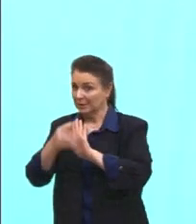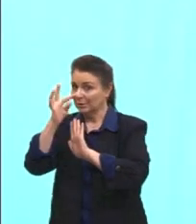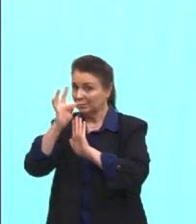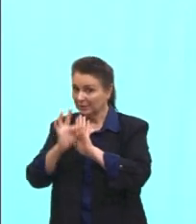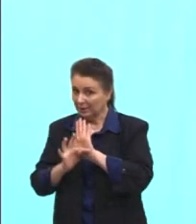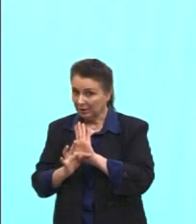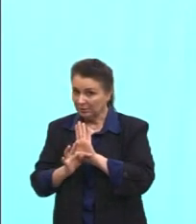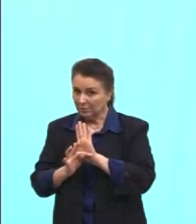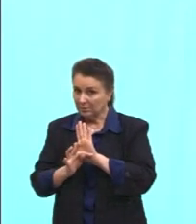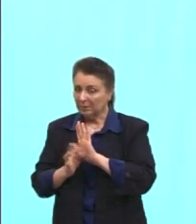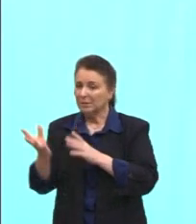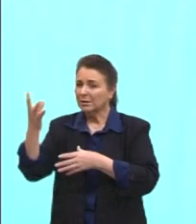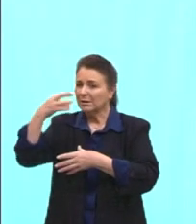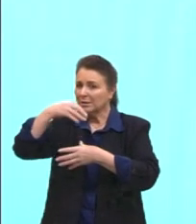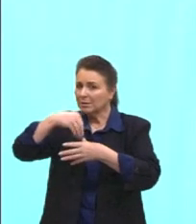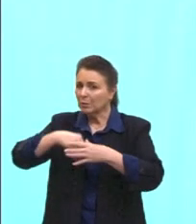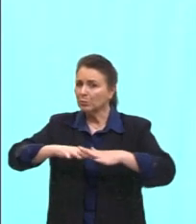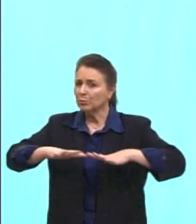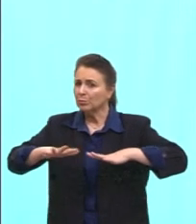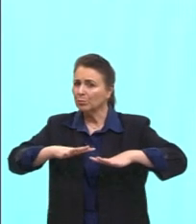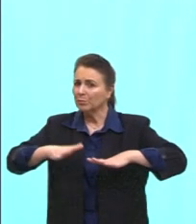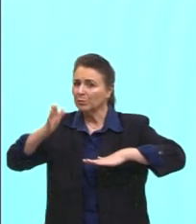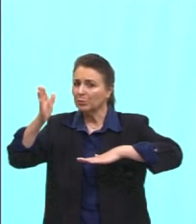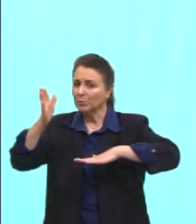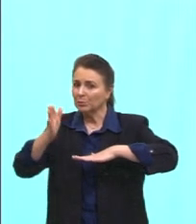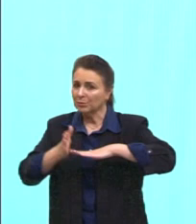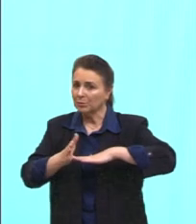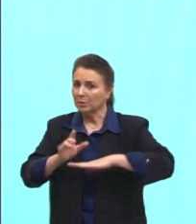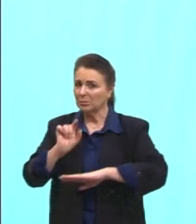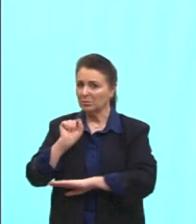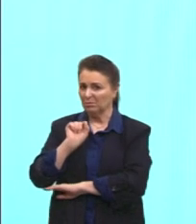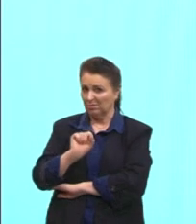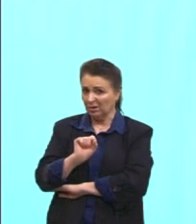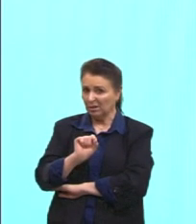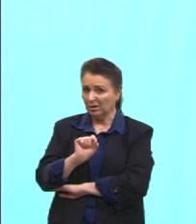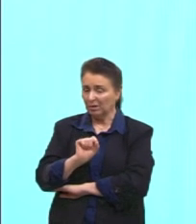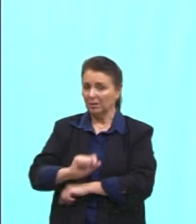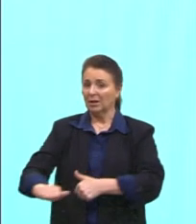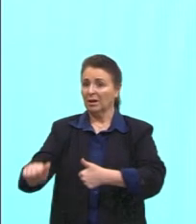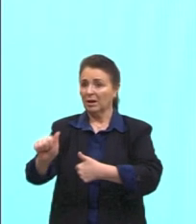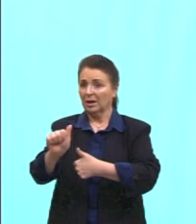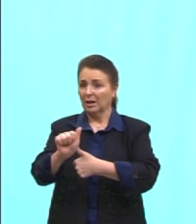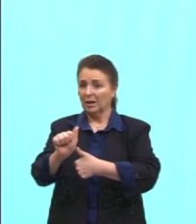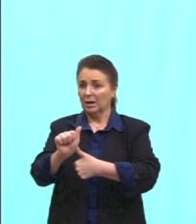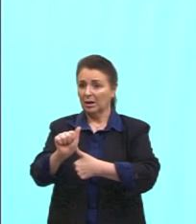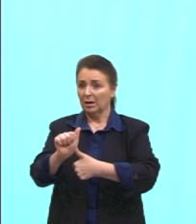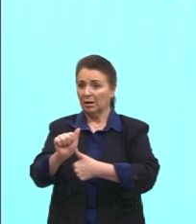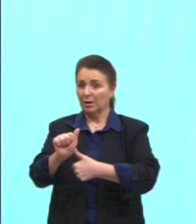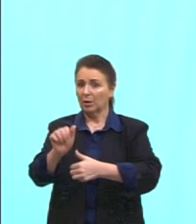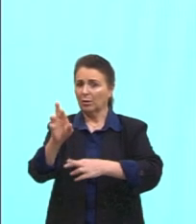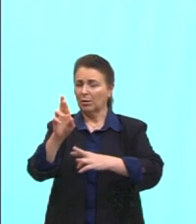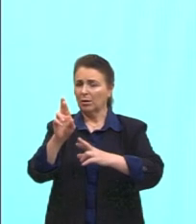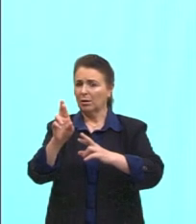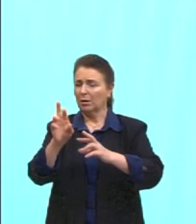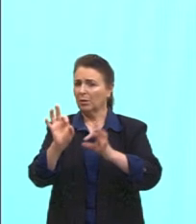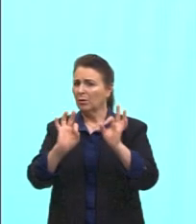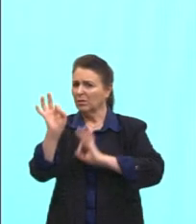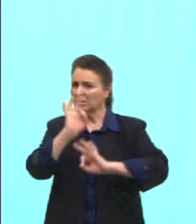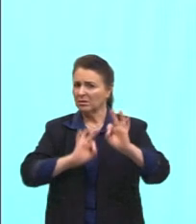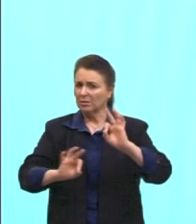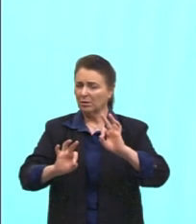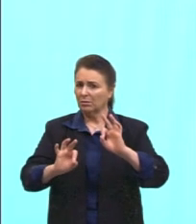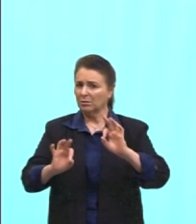integra um movimento contemporâneo de alternativa A, regulação das relações sociais,